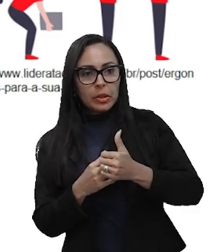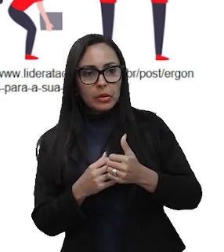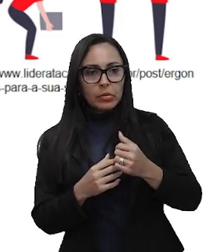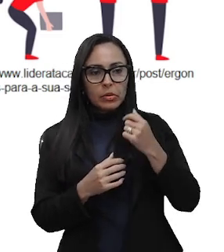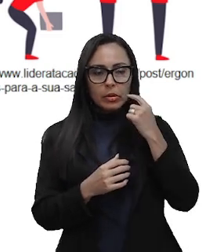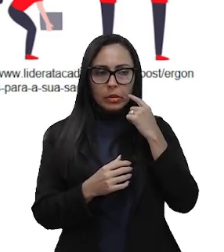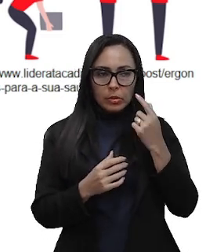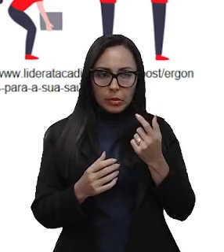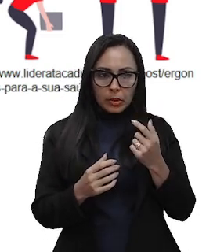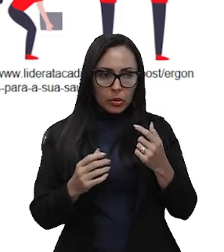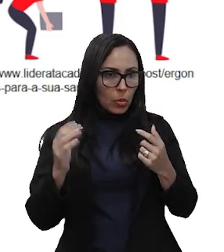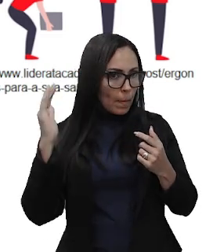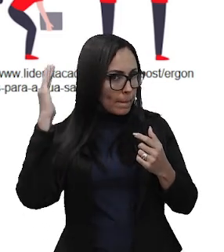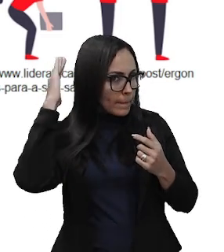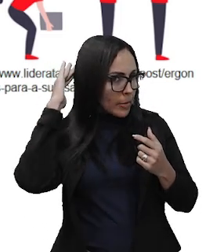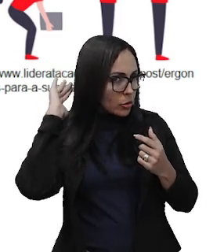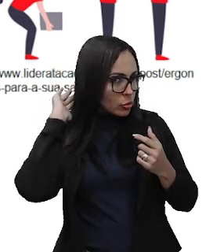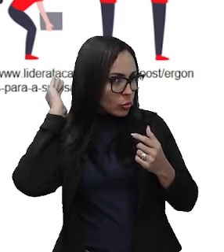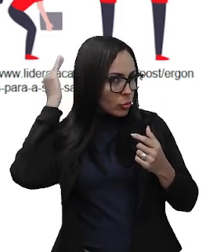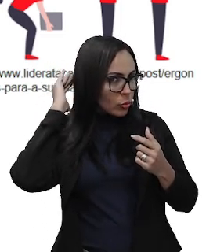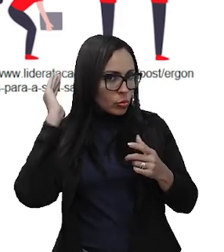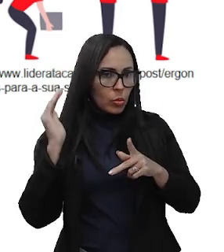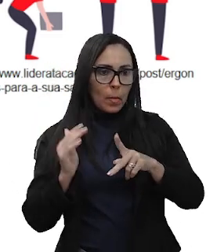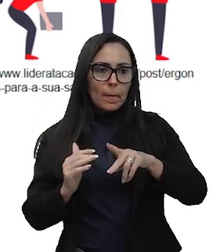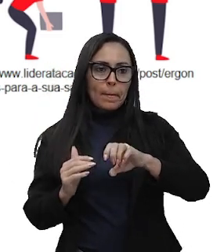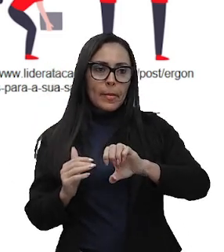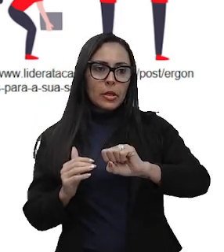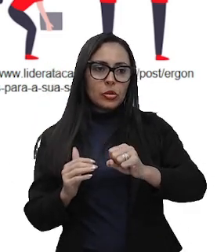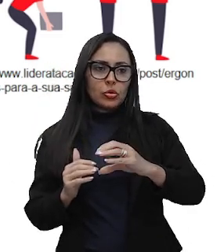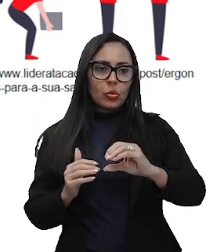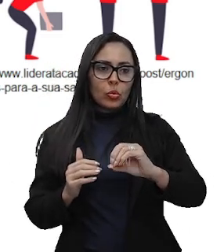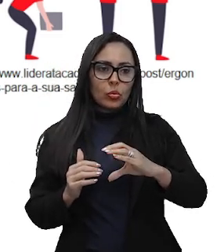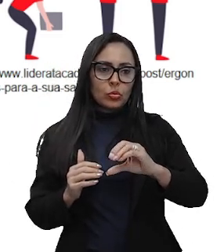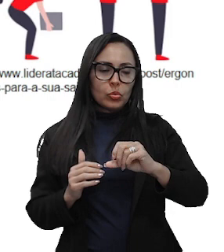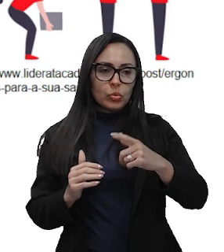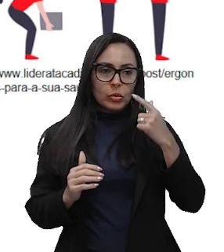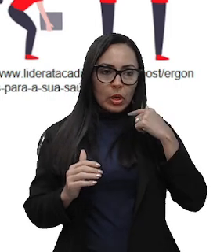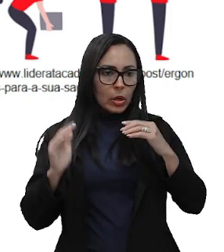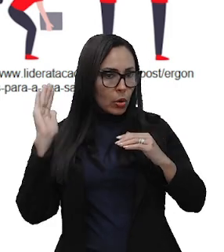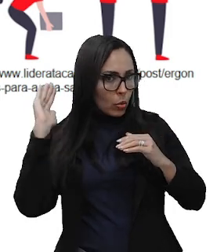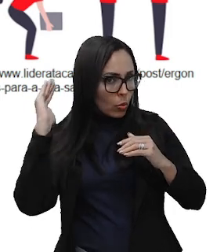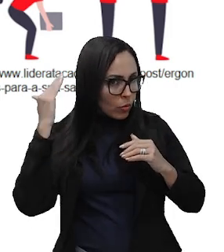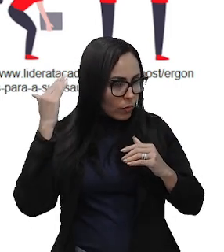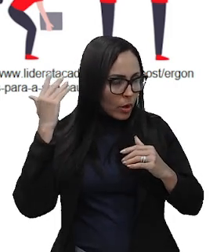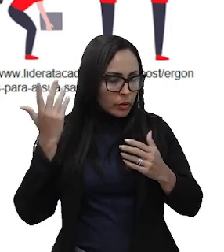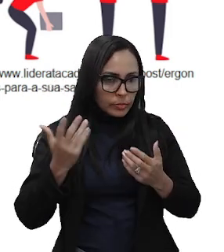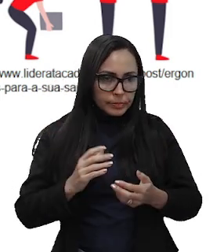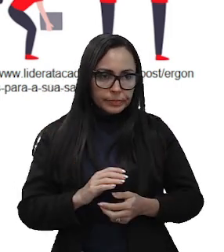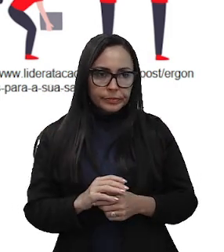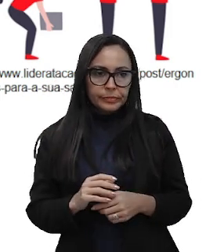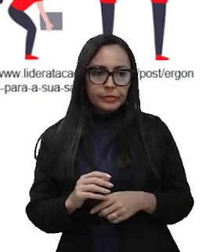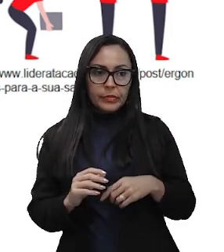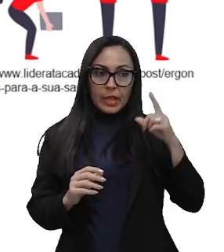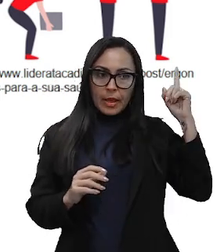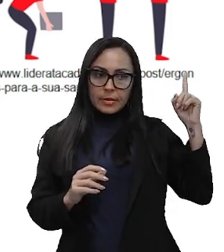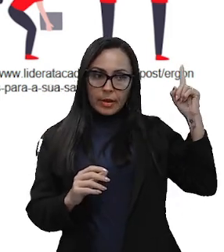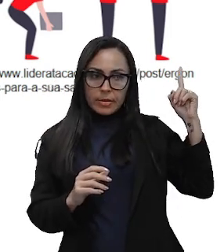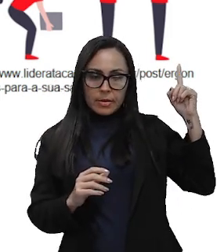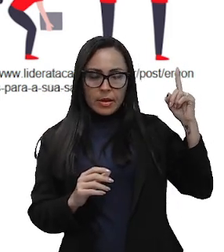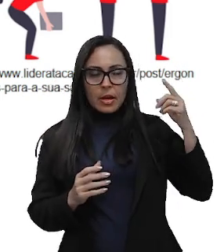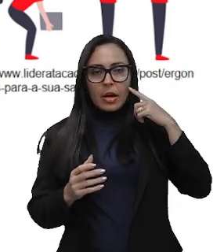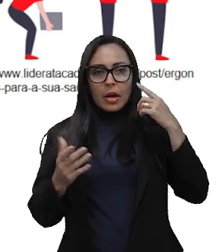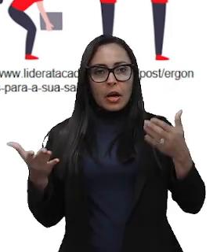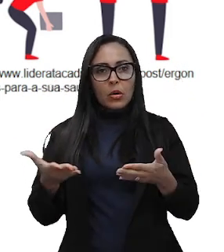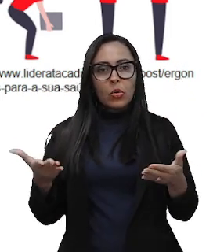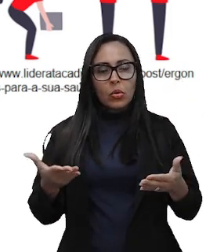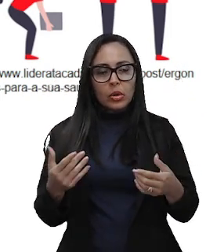que o pescoço está mais curvado, isso pode gerar uma sobrecarga nesse trabalhador. E na segunda imagem, você